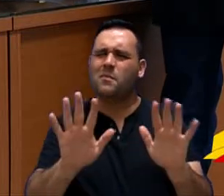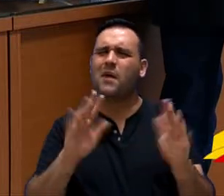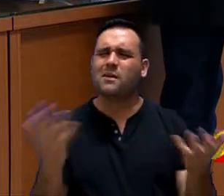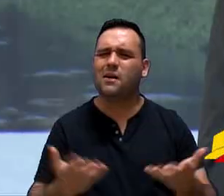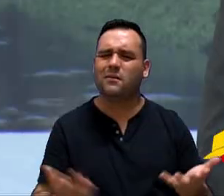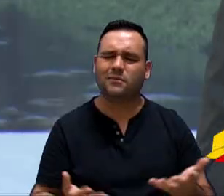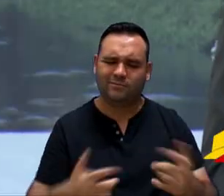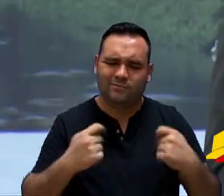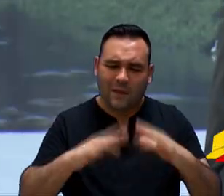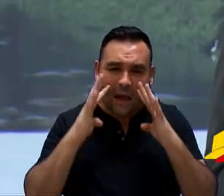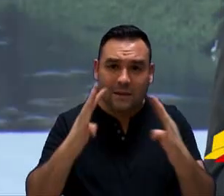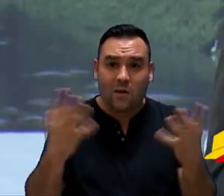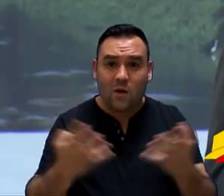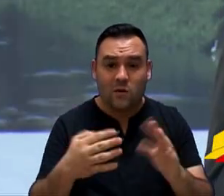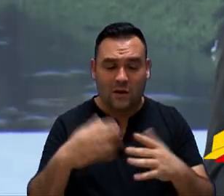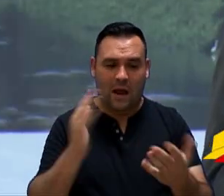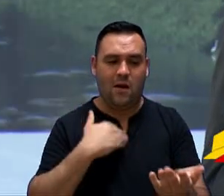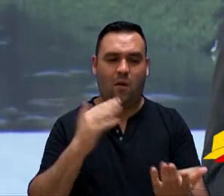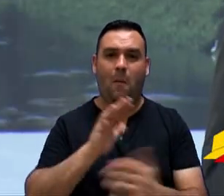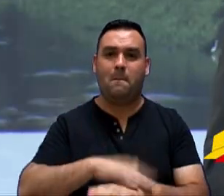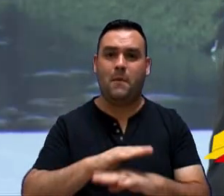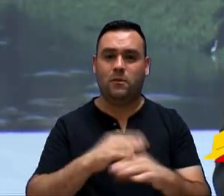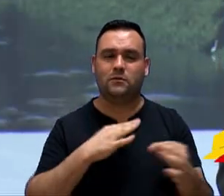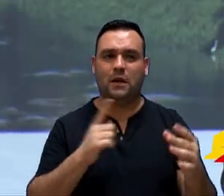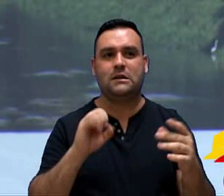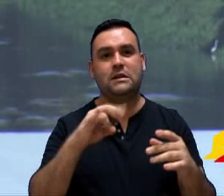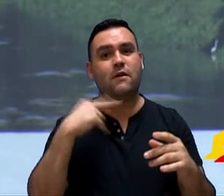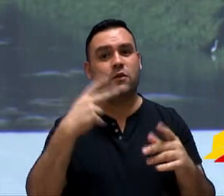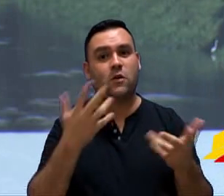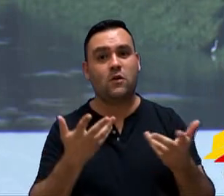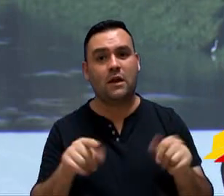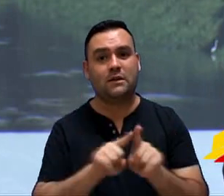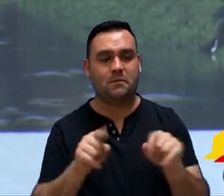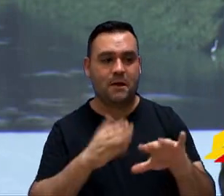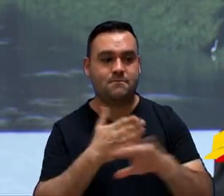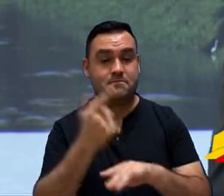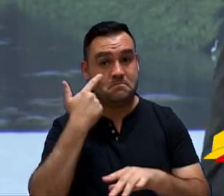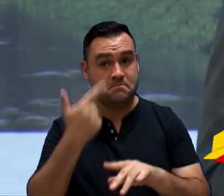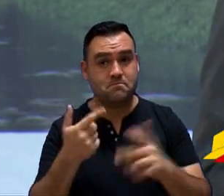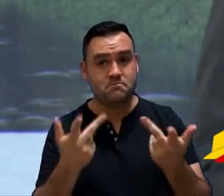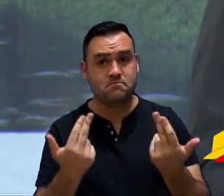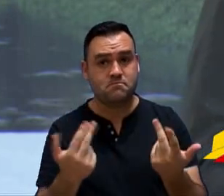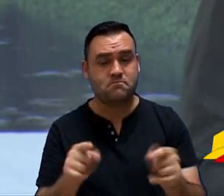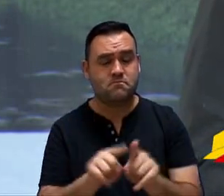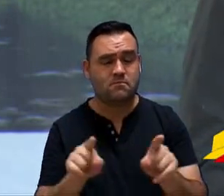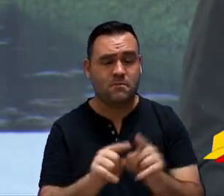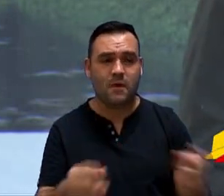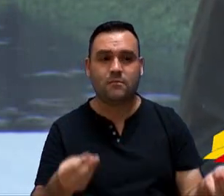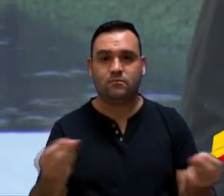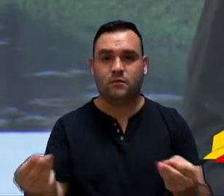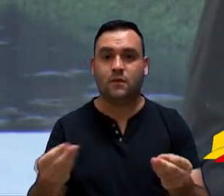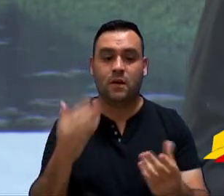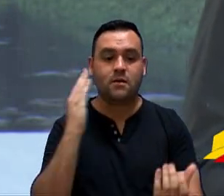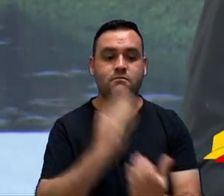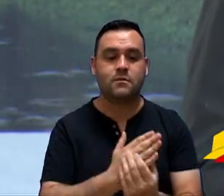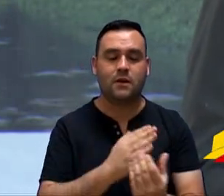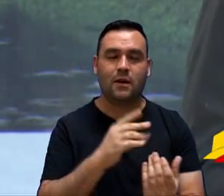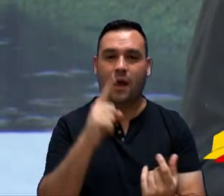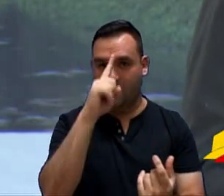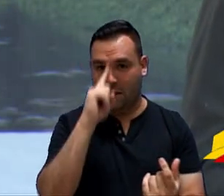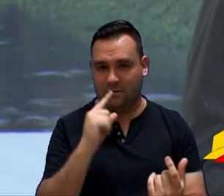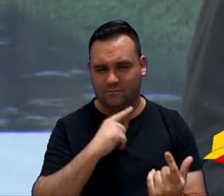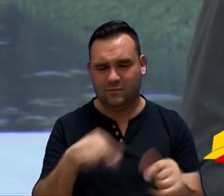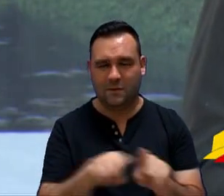atentar o que está aqui na minha mão, se algum vereador, alguma vereadora quiser ter acesso, está aqui também. No encartado, nós temos alguns